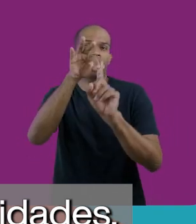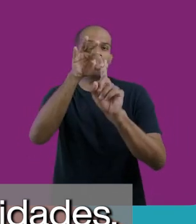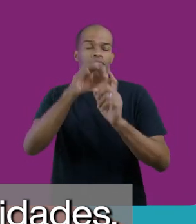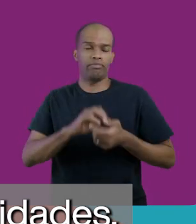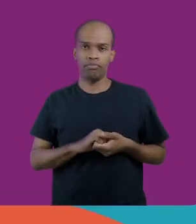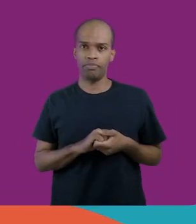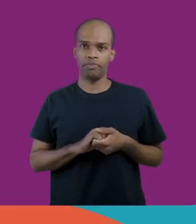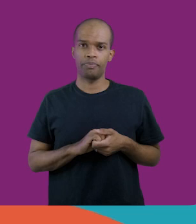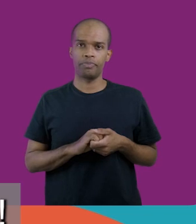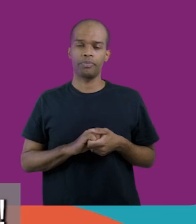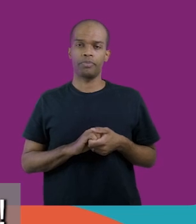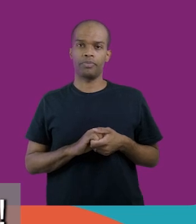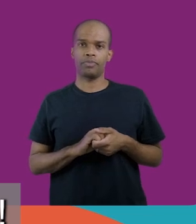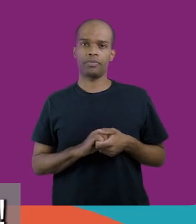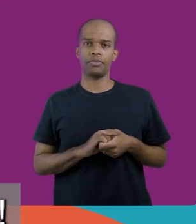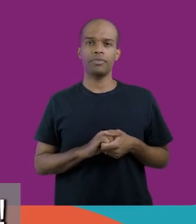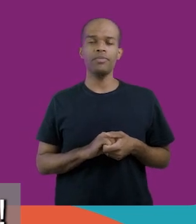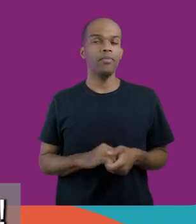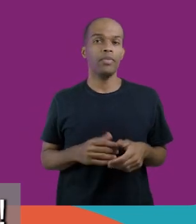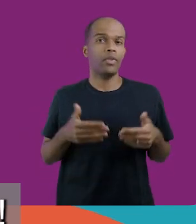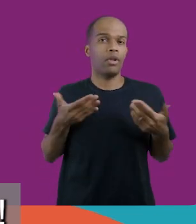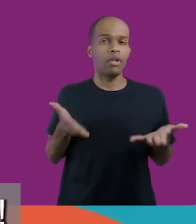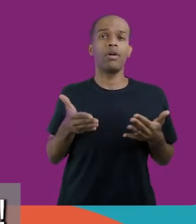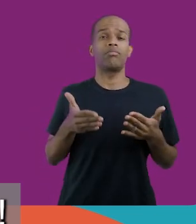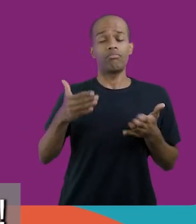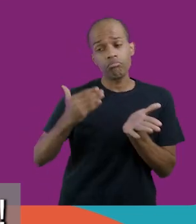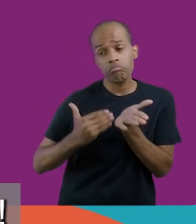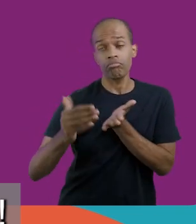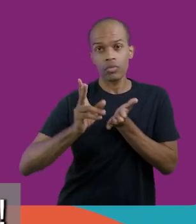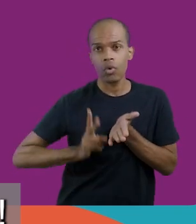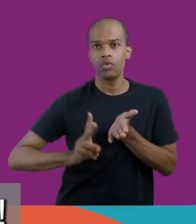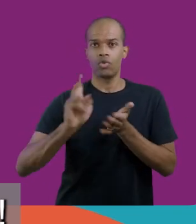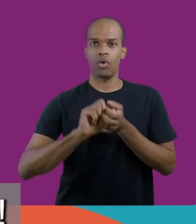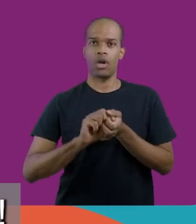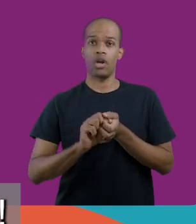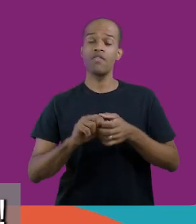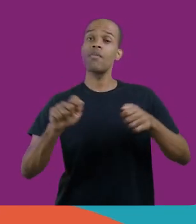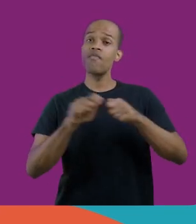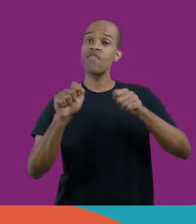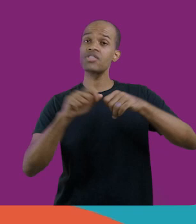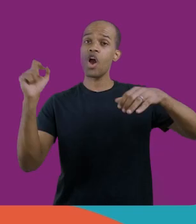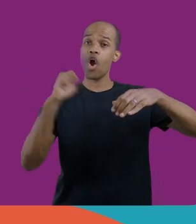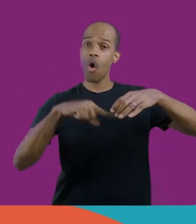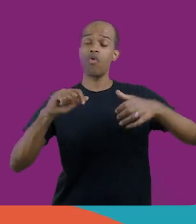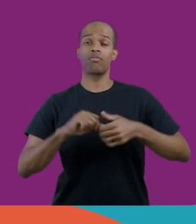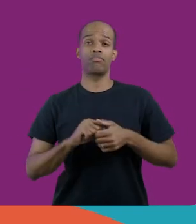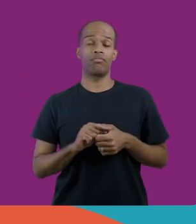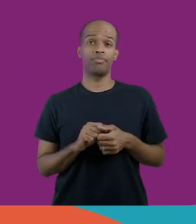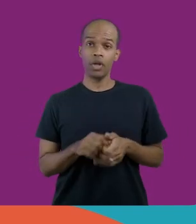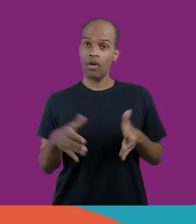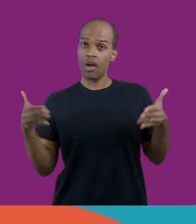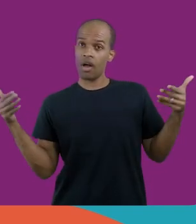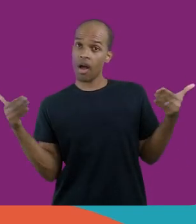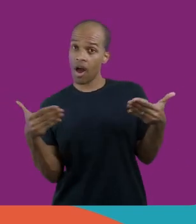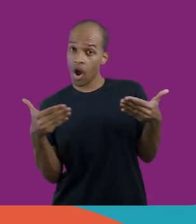oportunidades. Então, bola para frente, vamos fazer gol. Nós